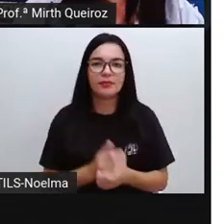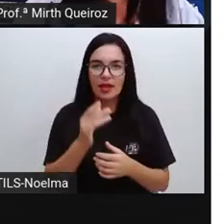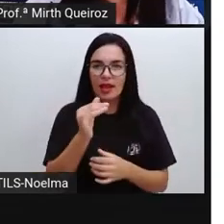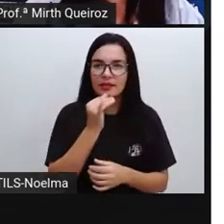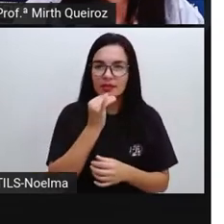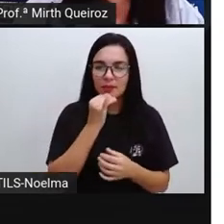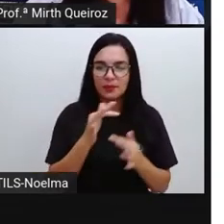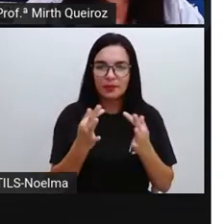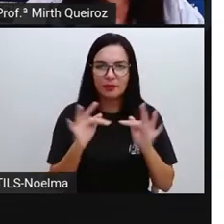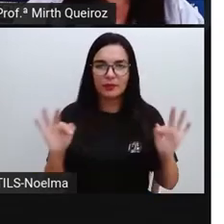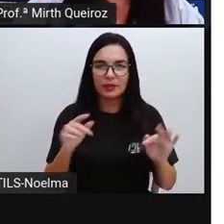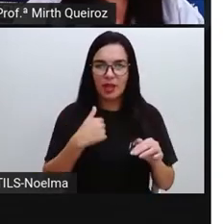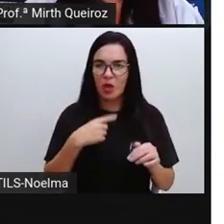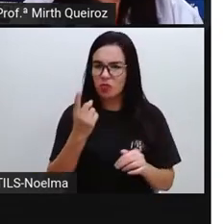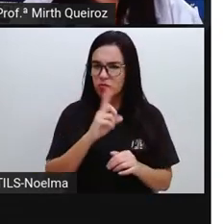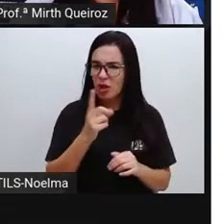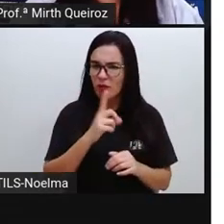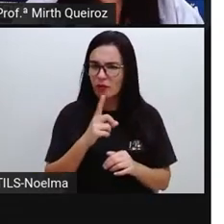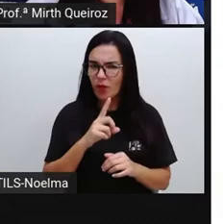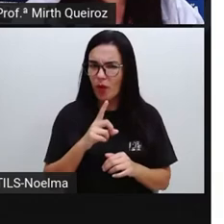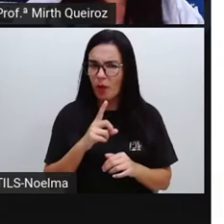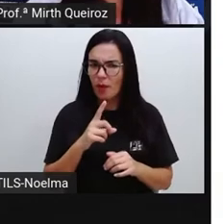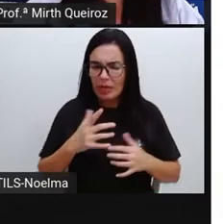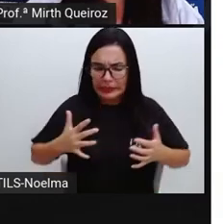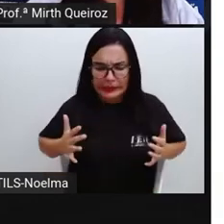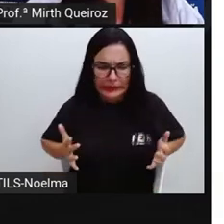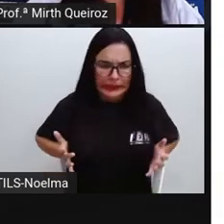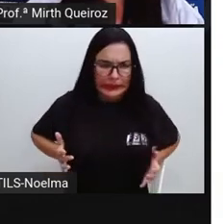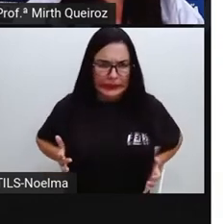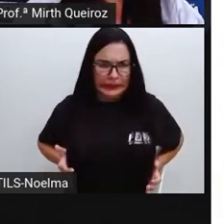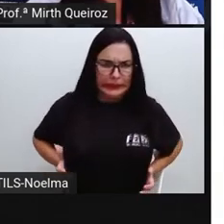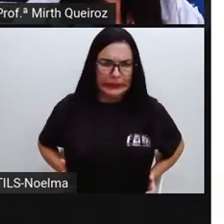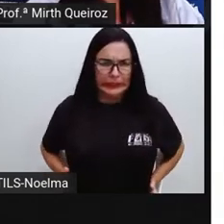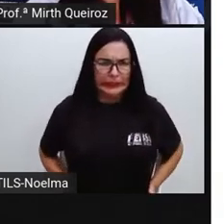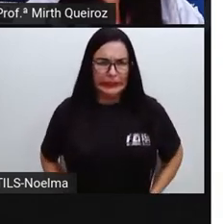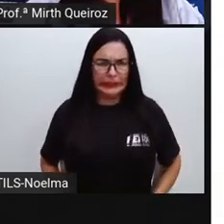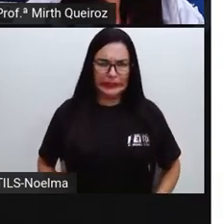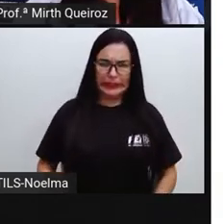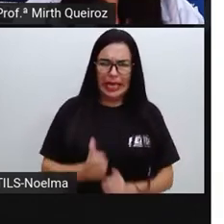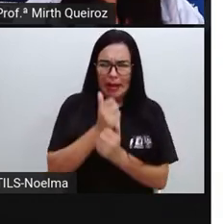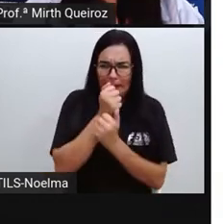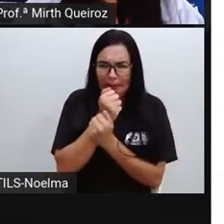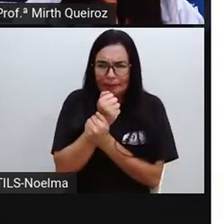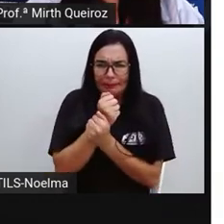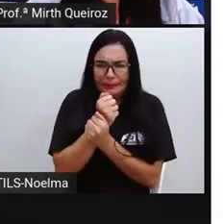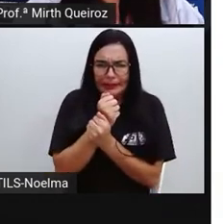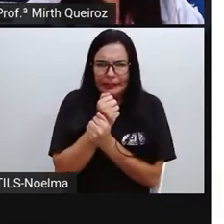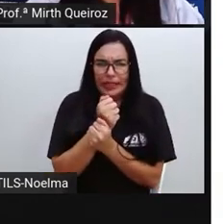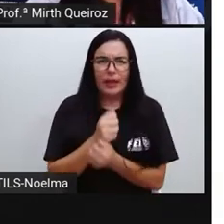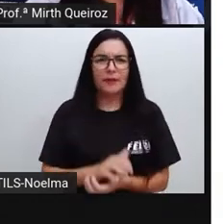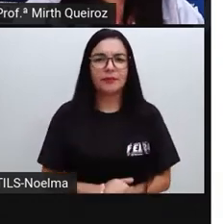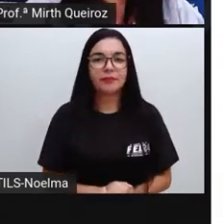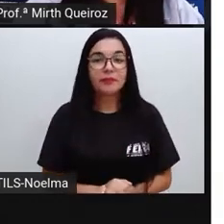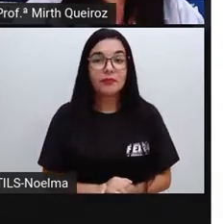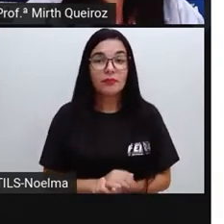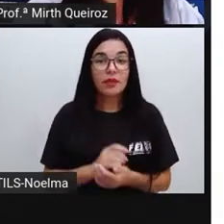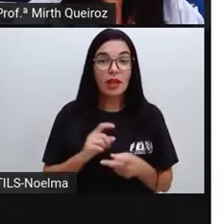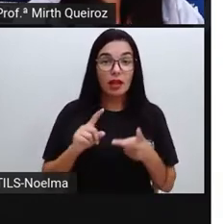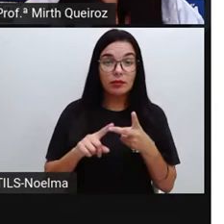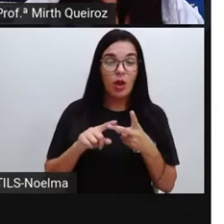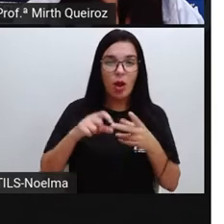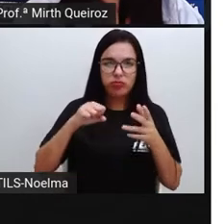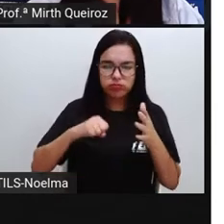não vou me arrochar nesse vestido justo. Apertar com força. Esse